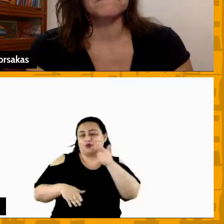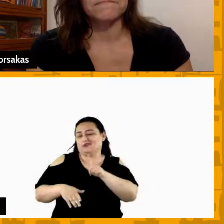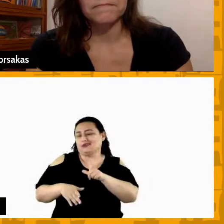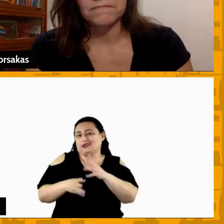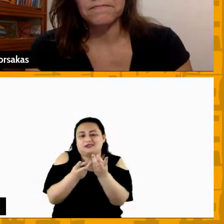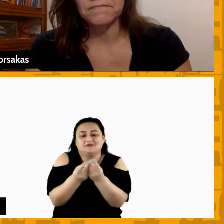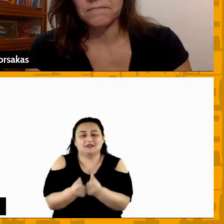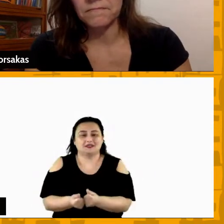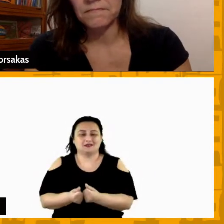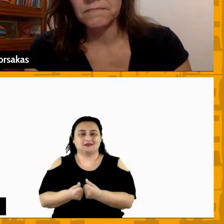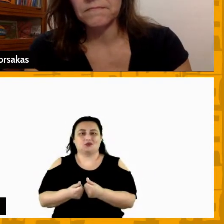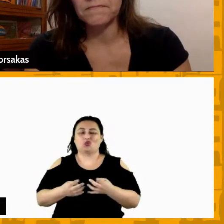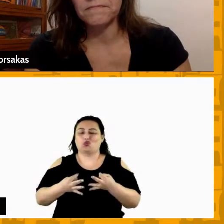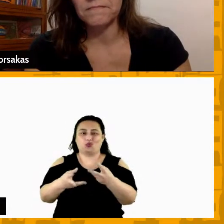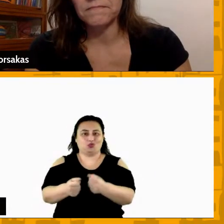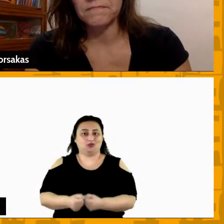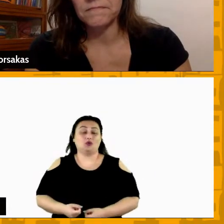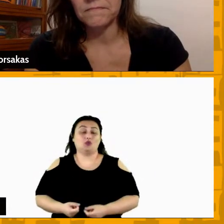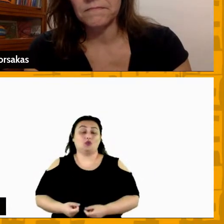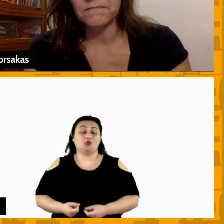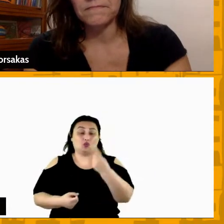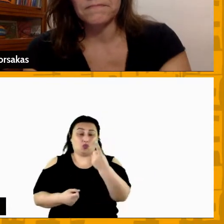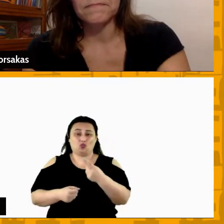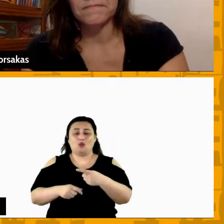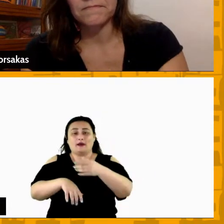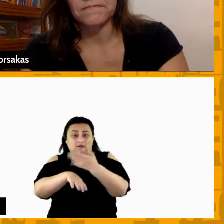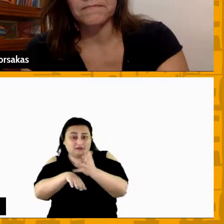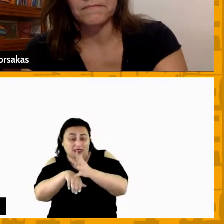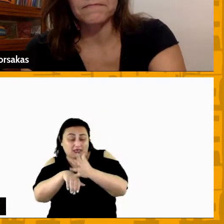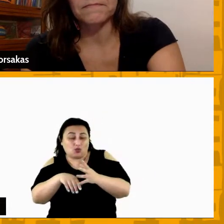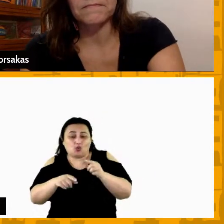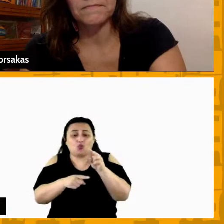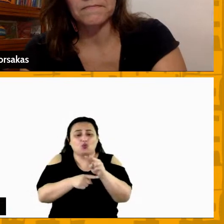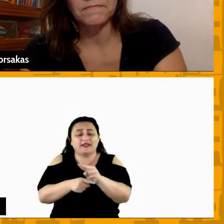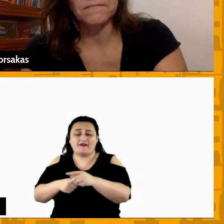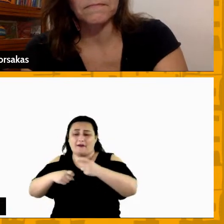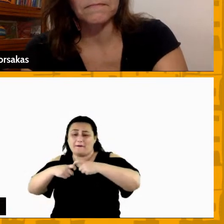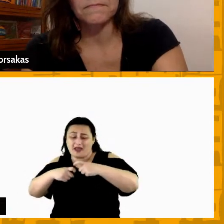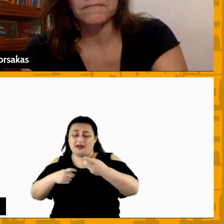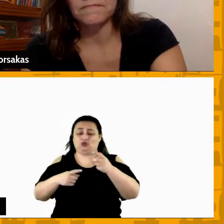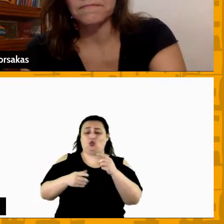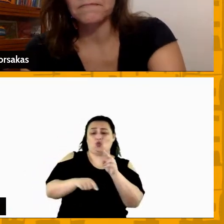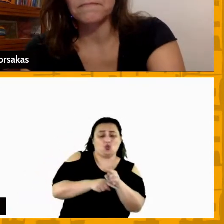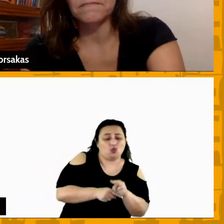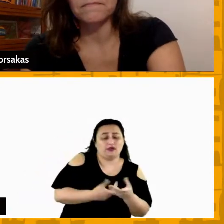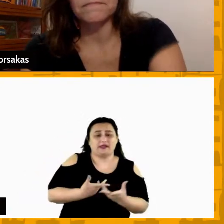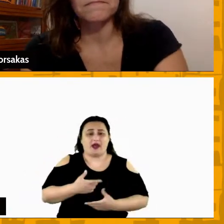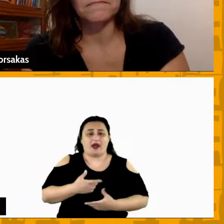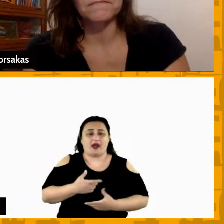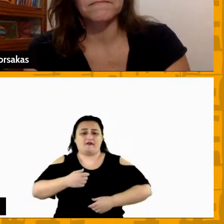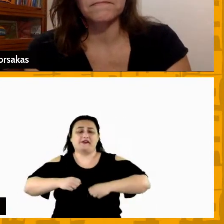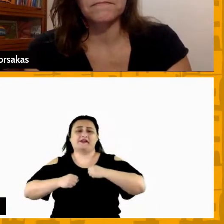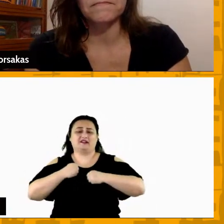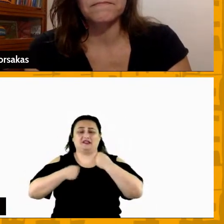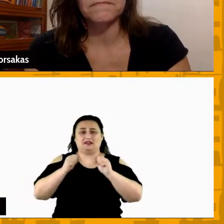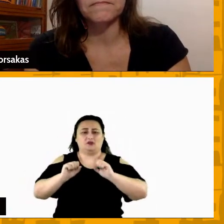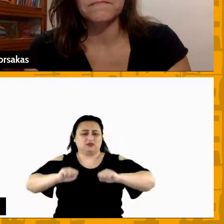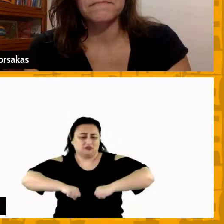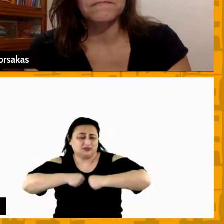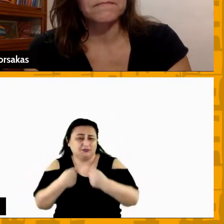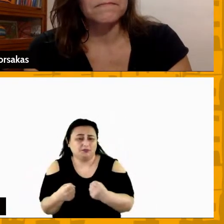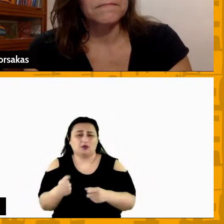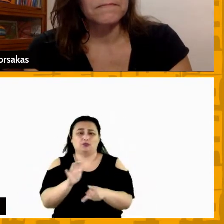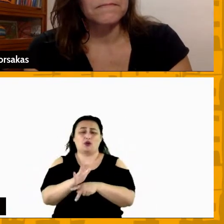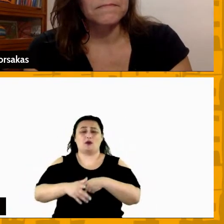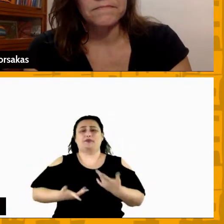áreas antigamente era um treinador que cuidava de tudo cuidava da parte médica dava o treino físico e hoje não